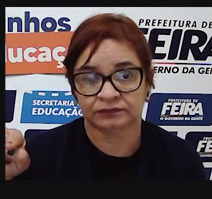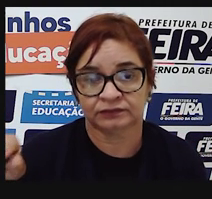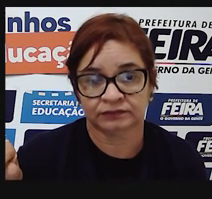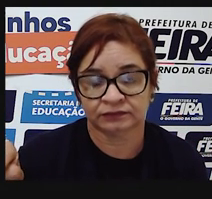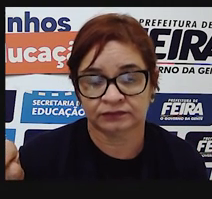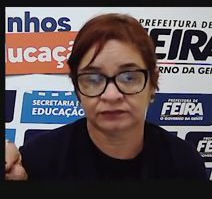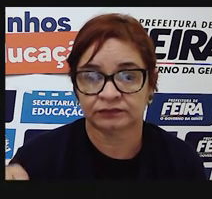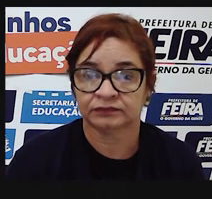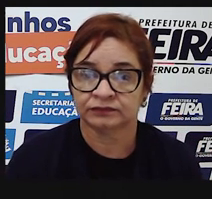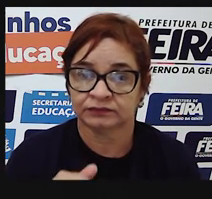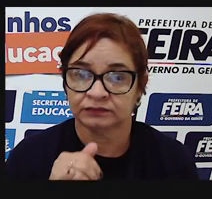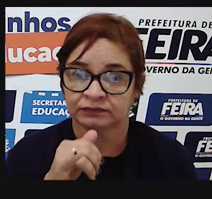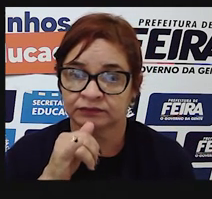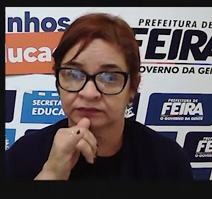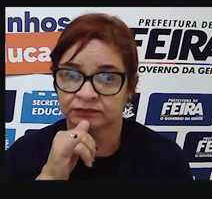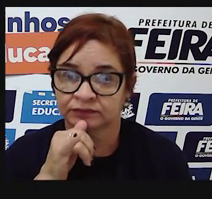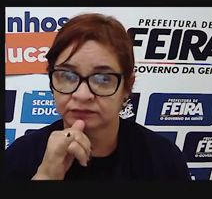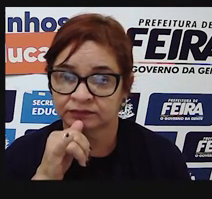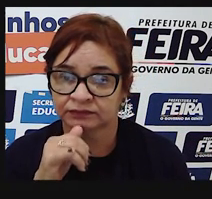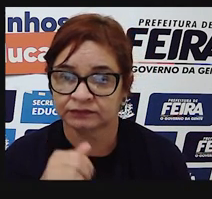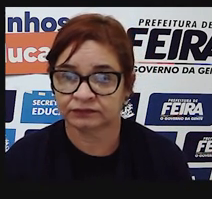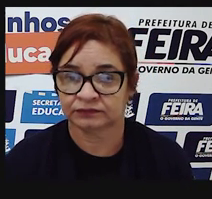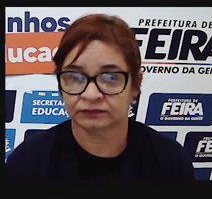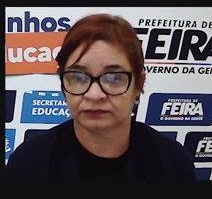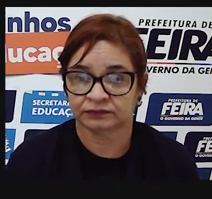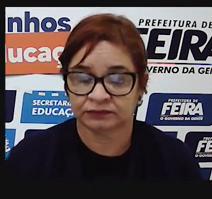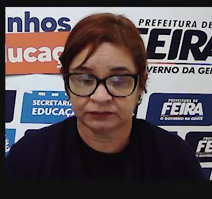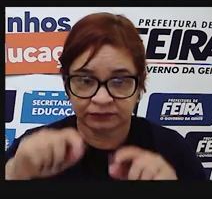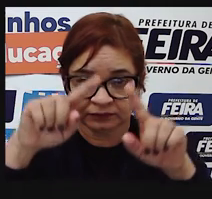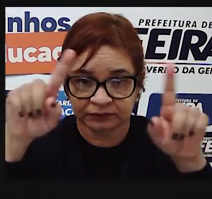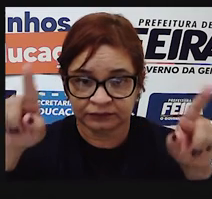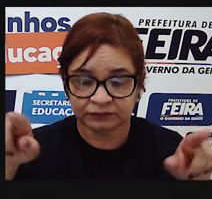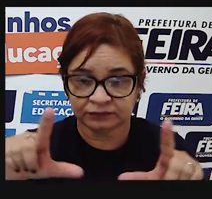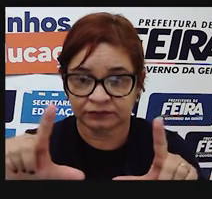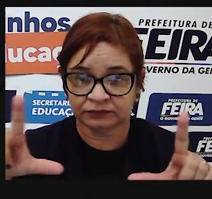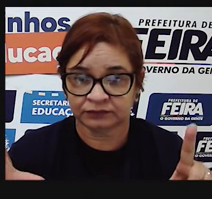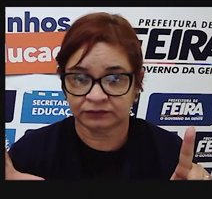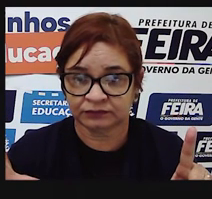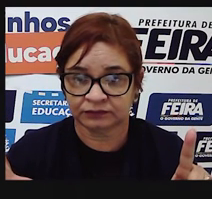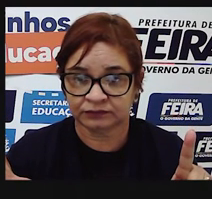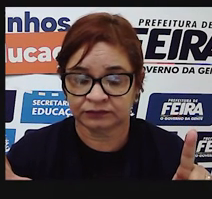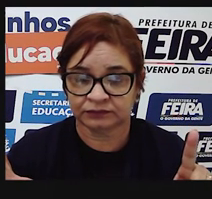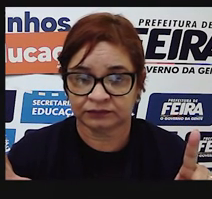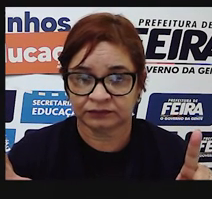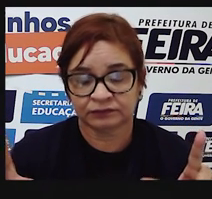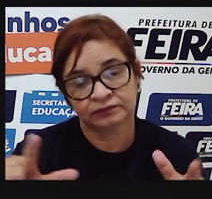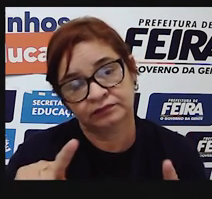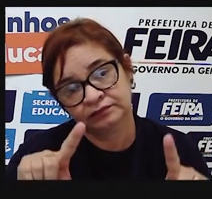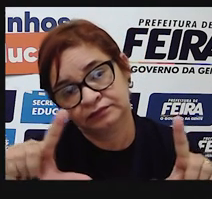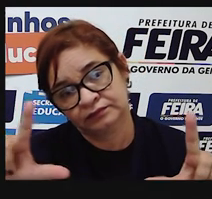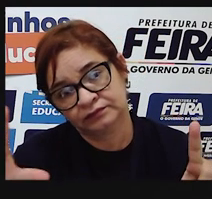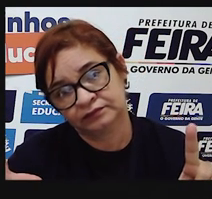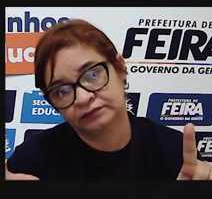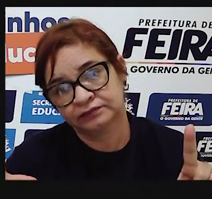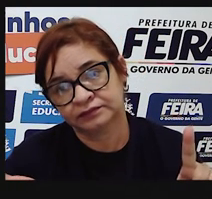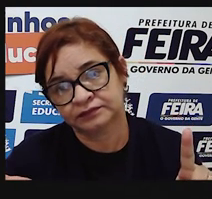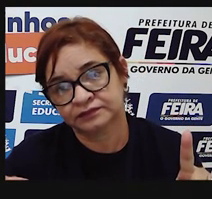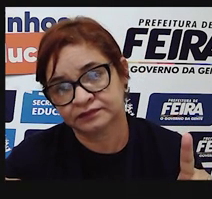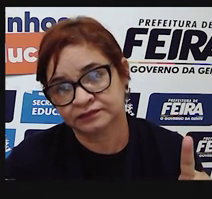Exemplo. Havia um quadro de Monet na parede da sala. Ele sumiu.